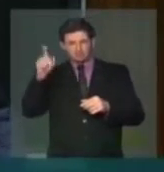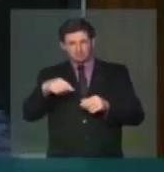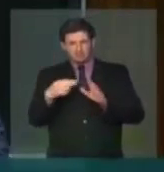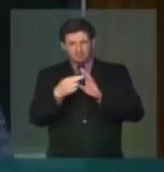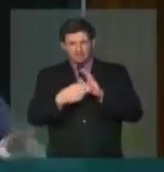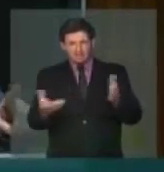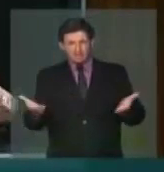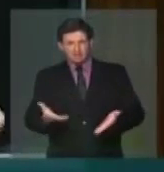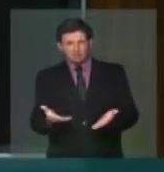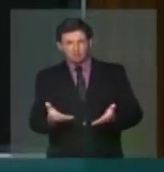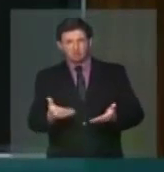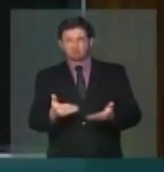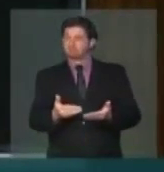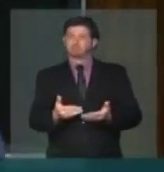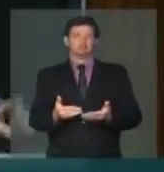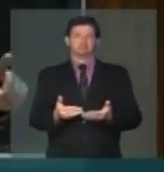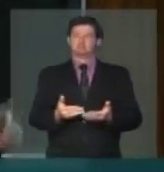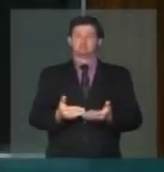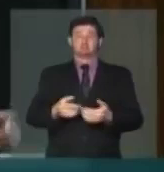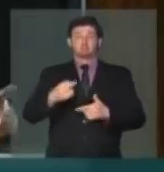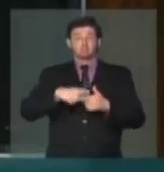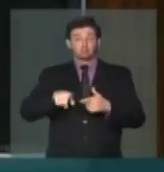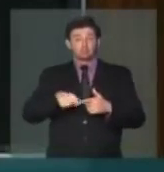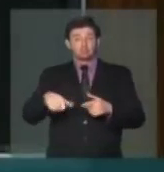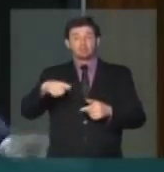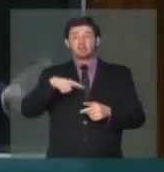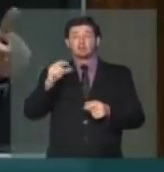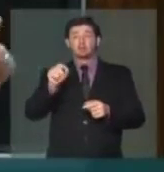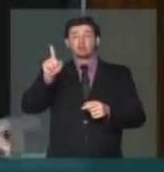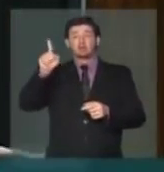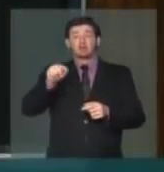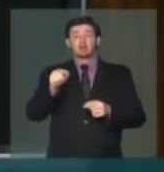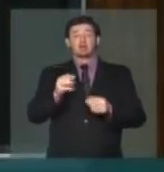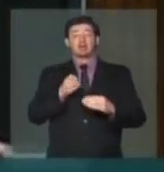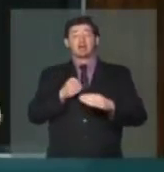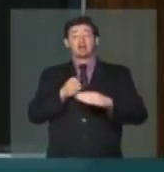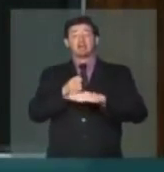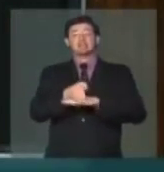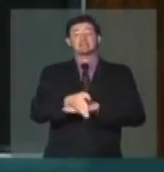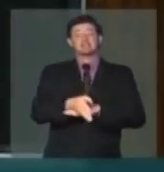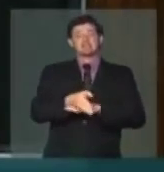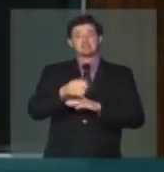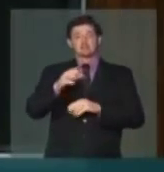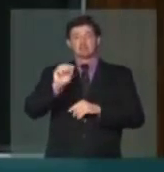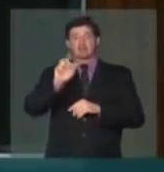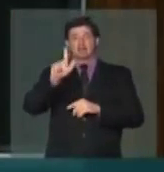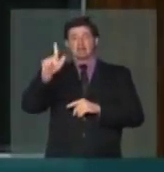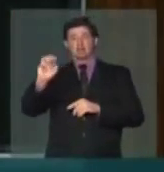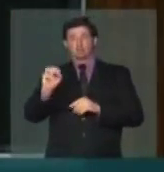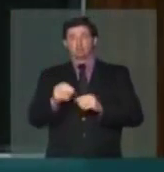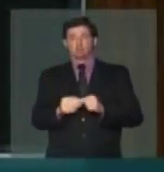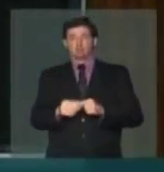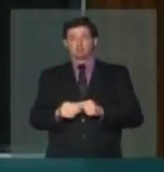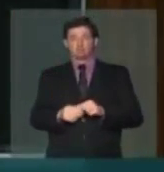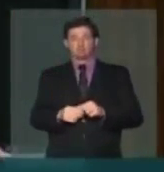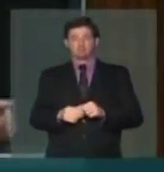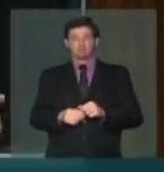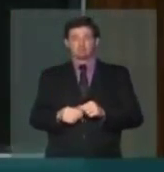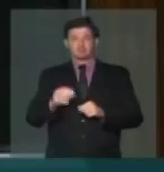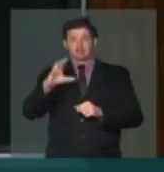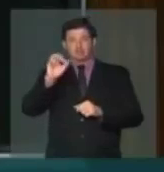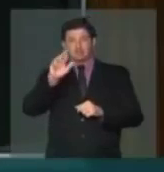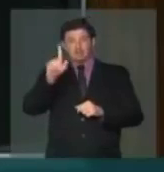regras eleitorais. O problema está no acesso ao cargo. E esse acesso ao cargo,